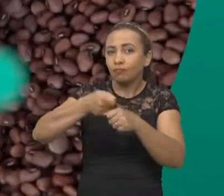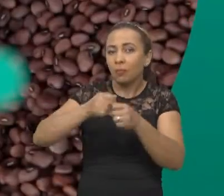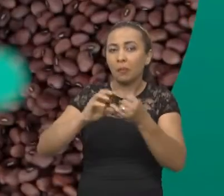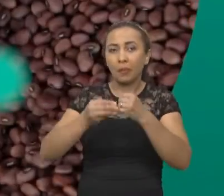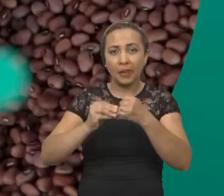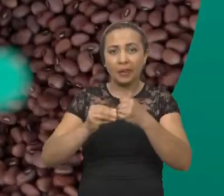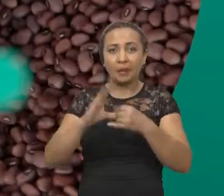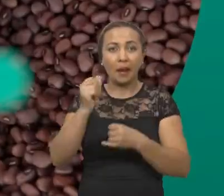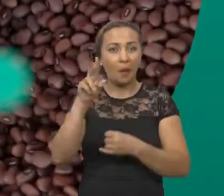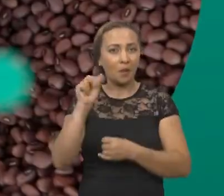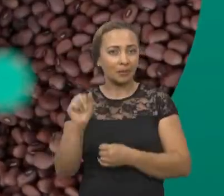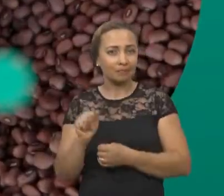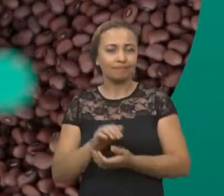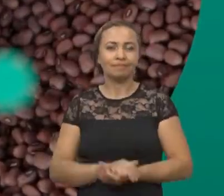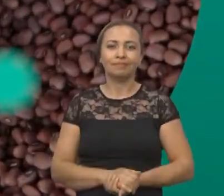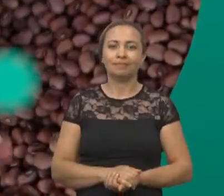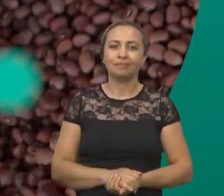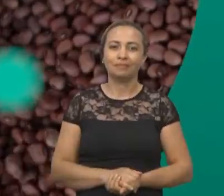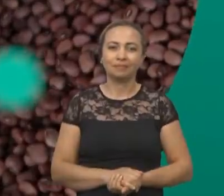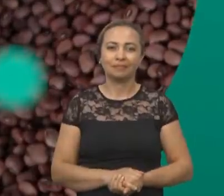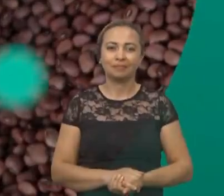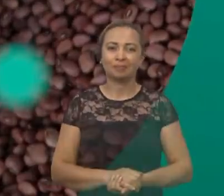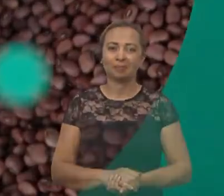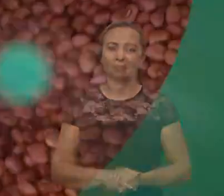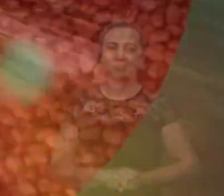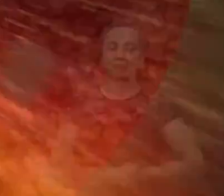crescimento e resistência do feijão calpi.